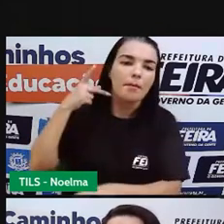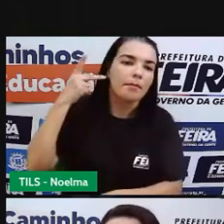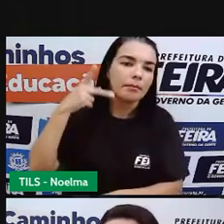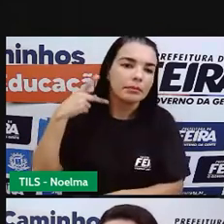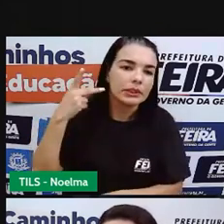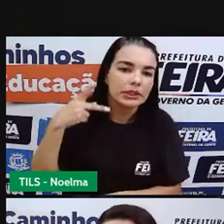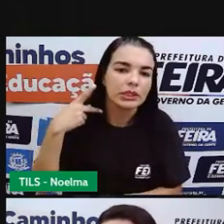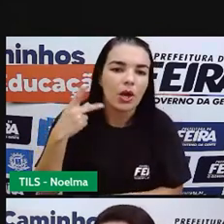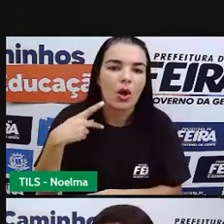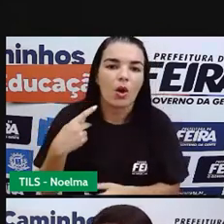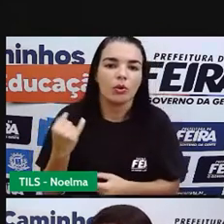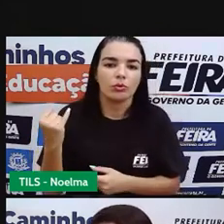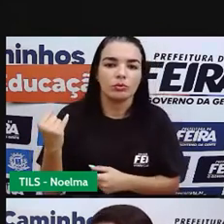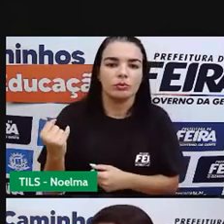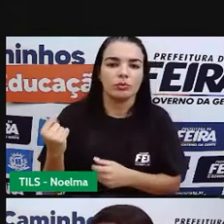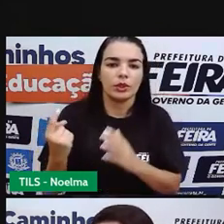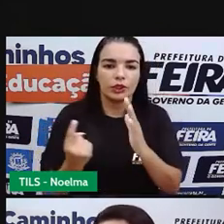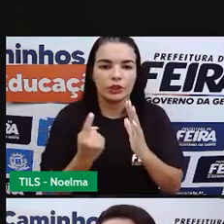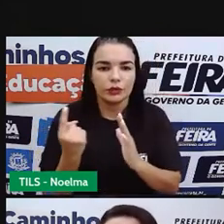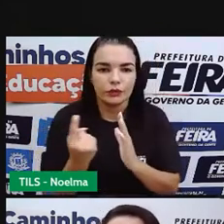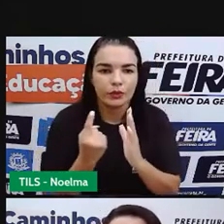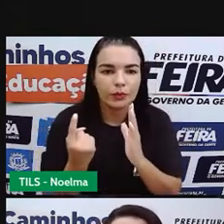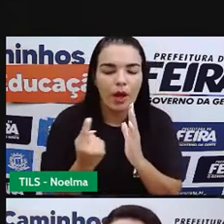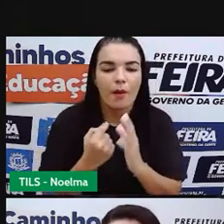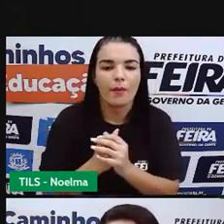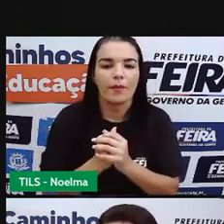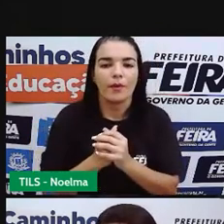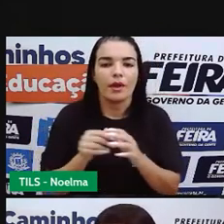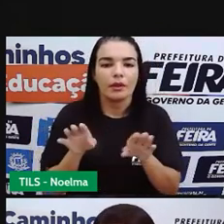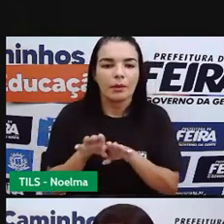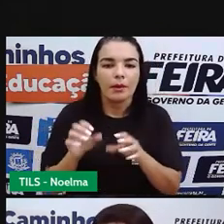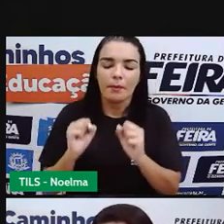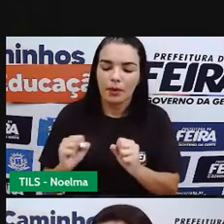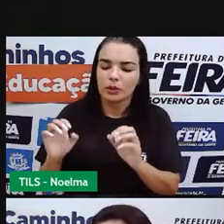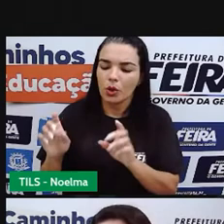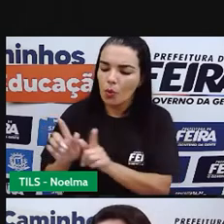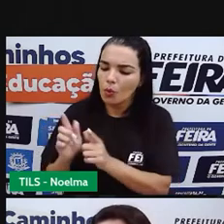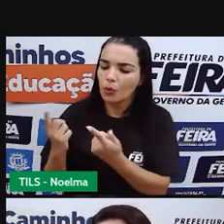de grupo ou familiar.